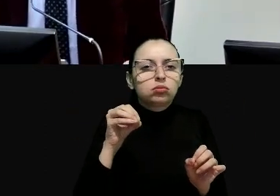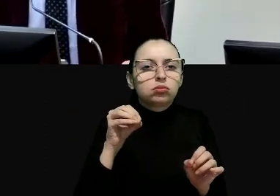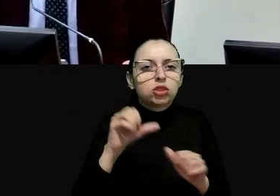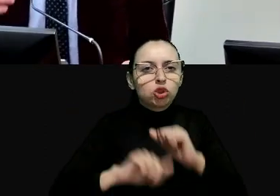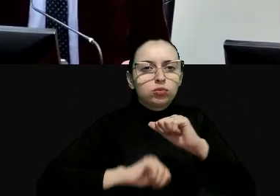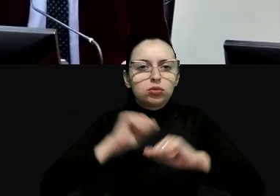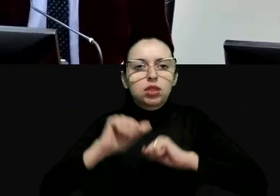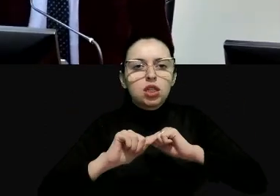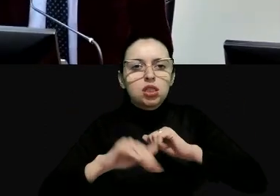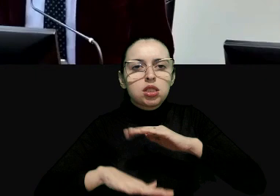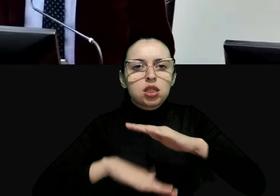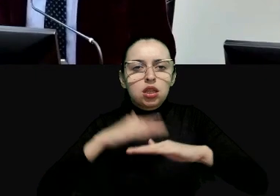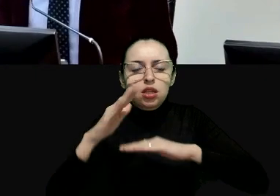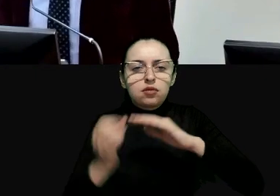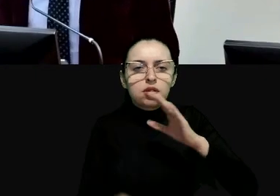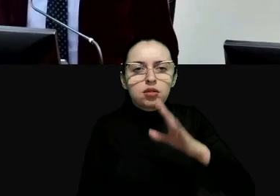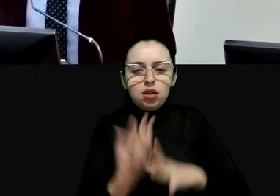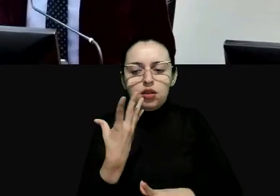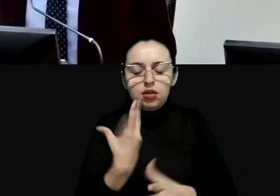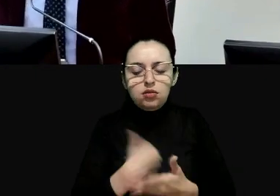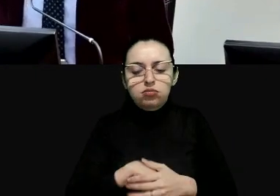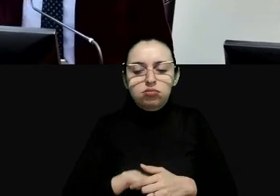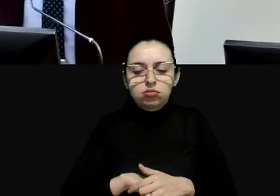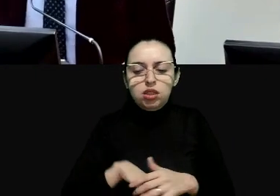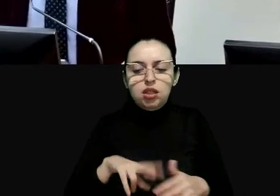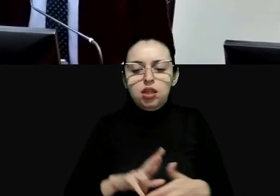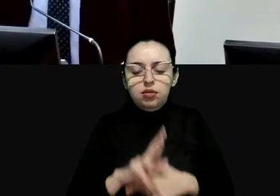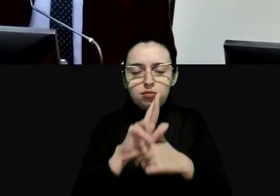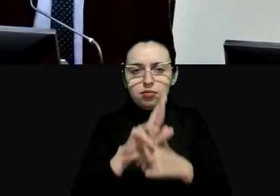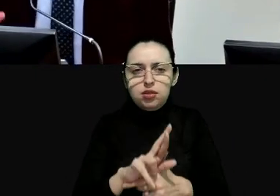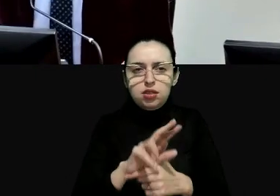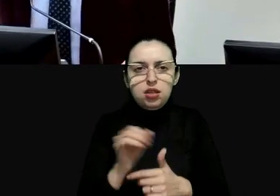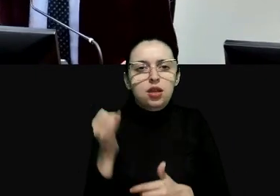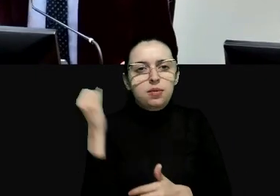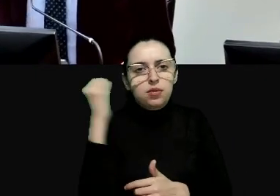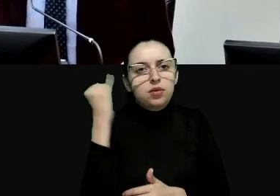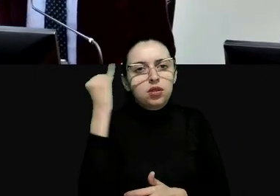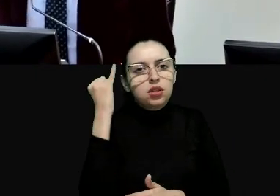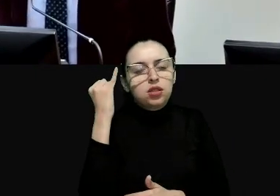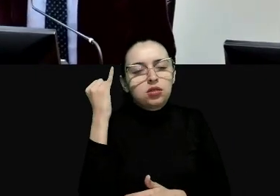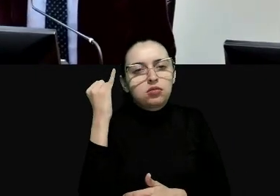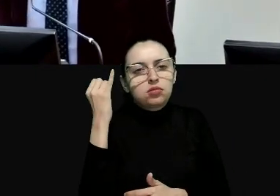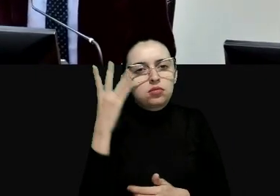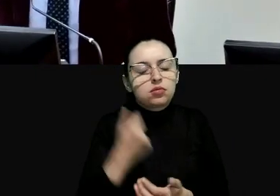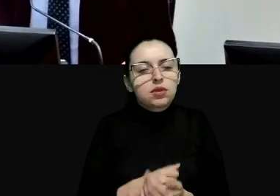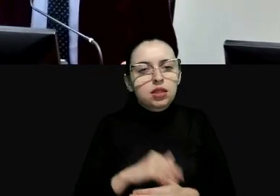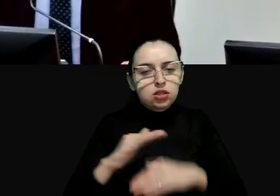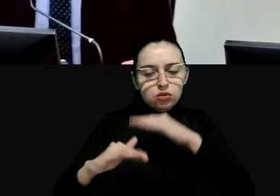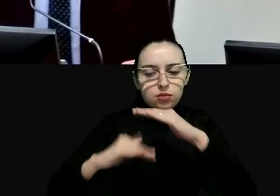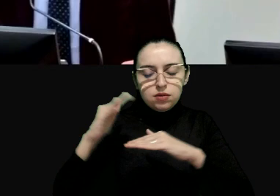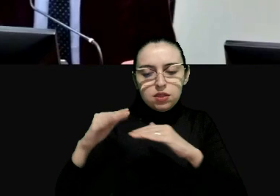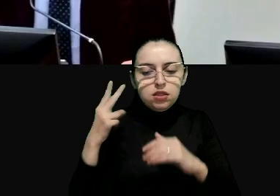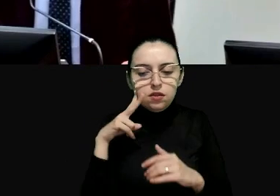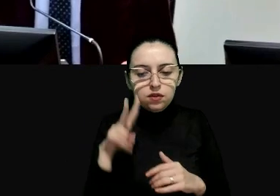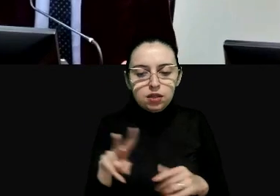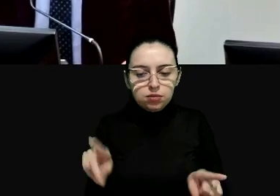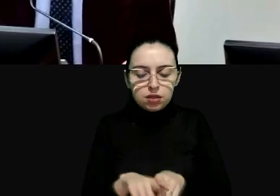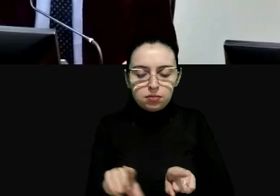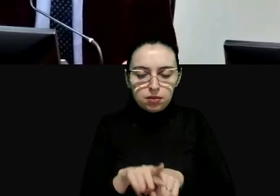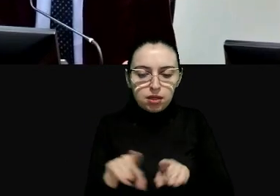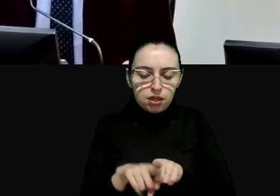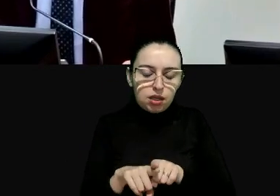transformação e seguramente dá uma contribuição muito importante neste processo também temos visto